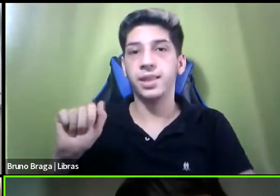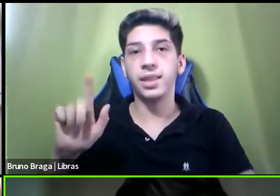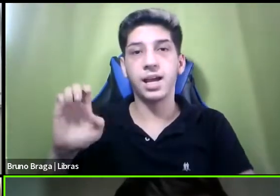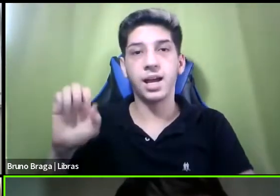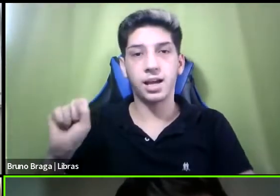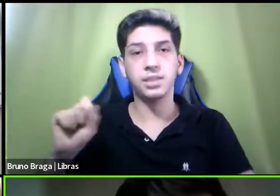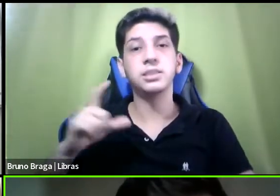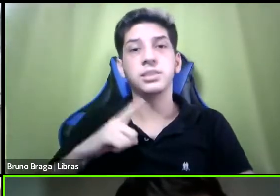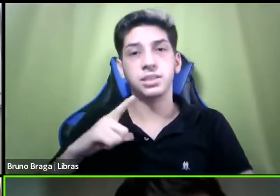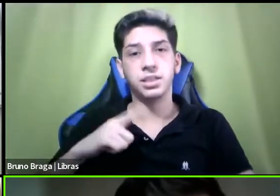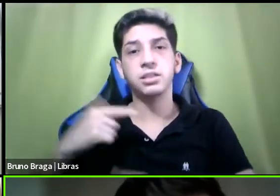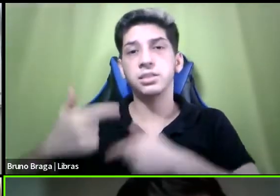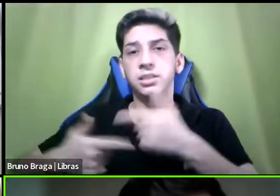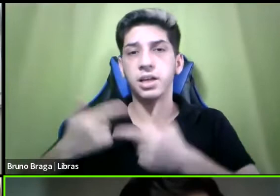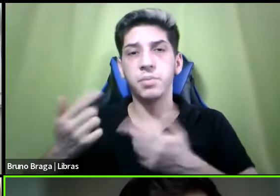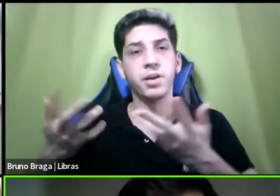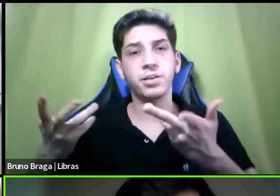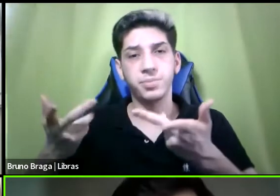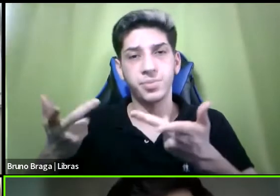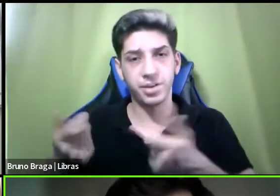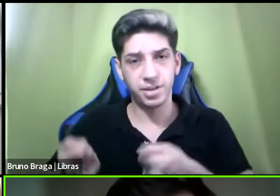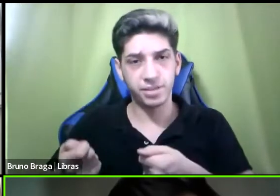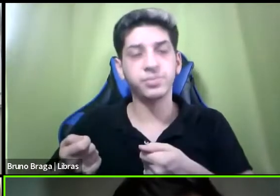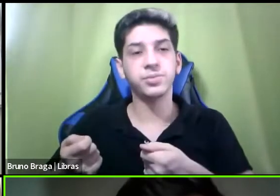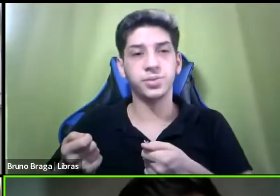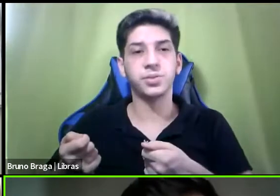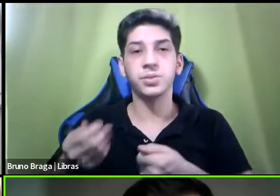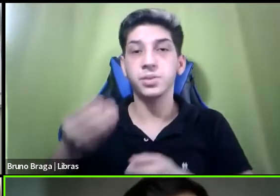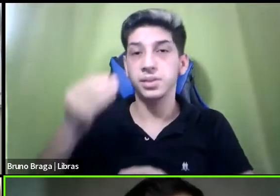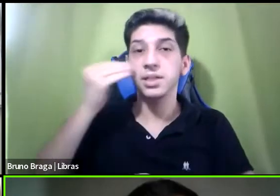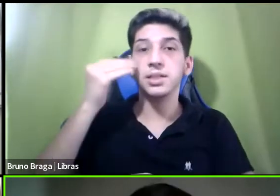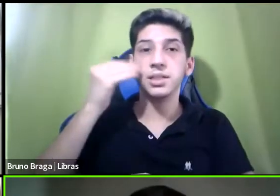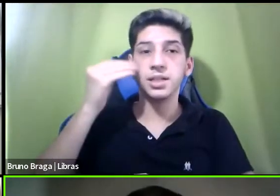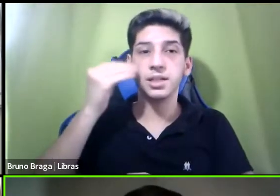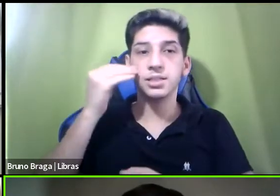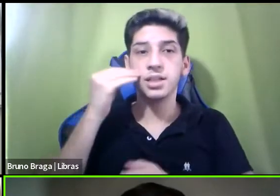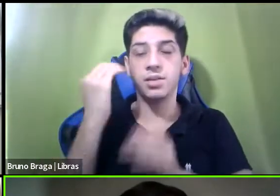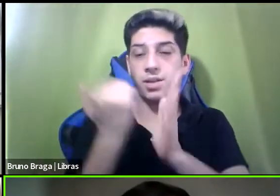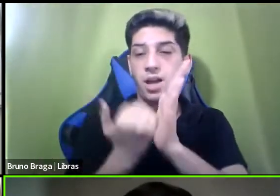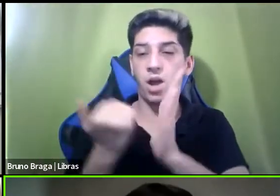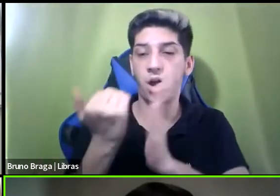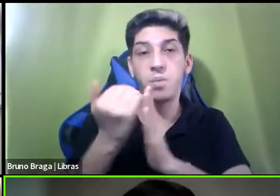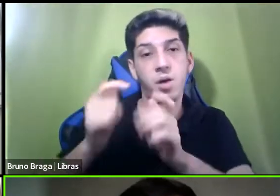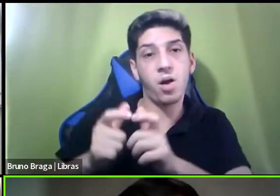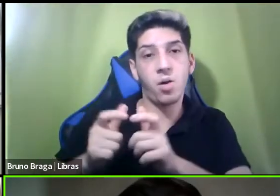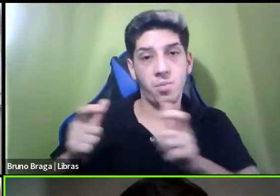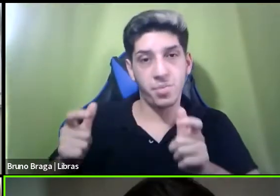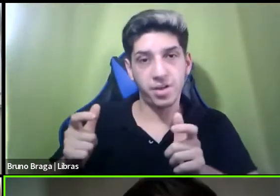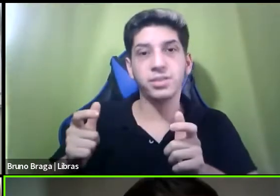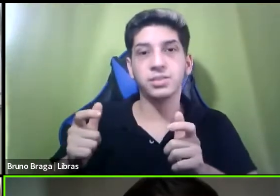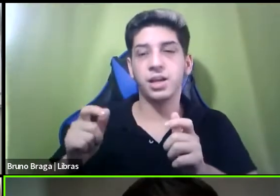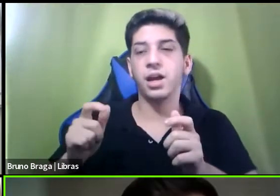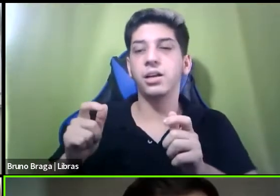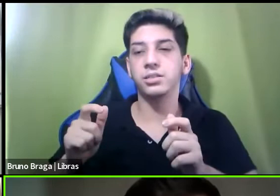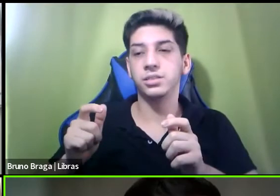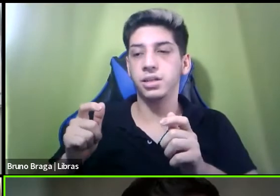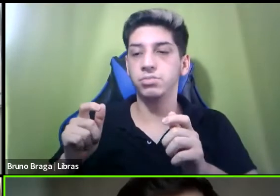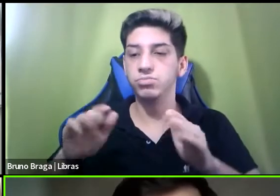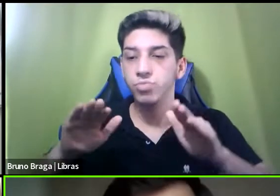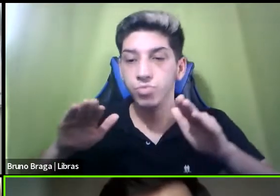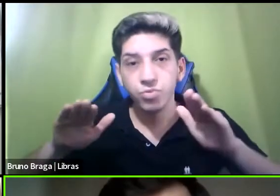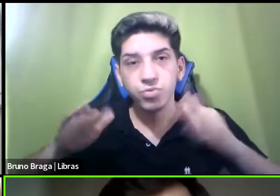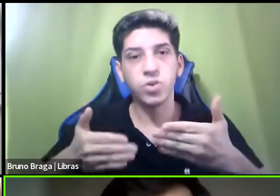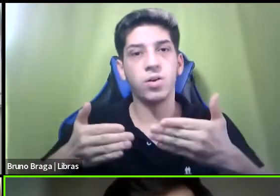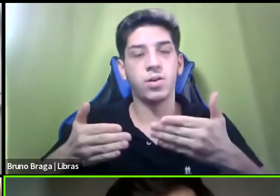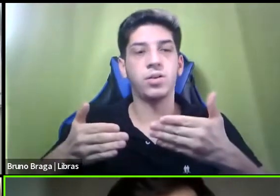brilhante também nesse sentido uma tentativa de ampliação dessa visibilidade desse olhar